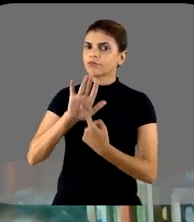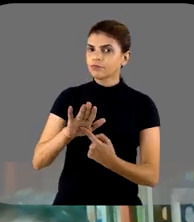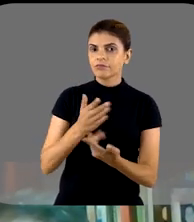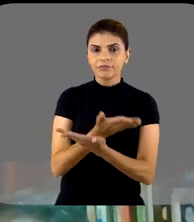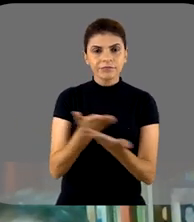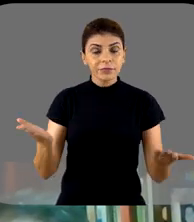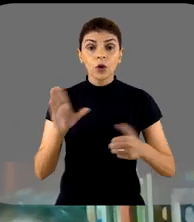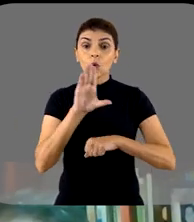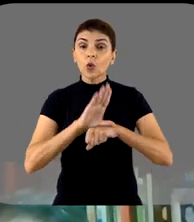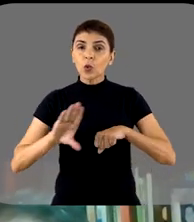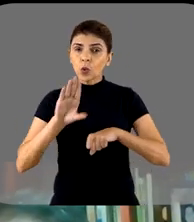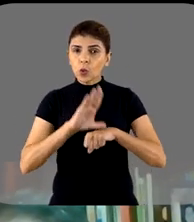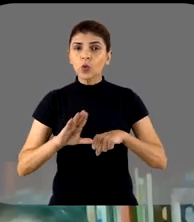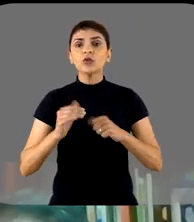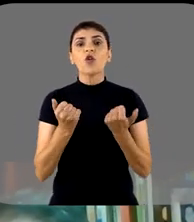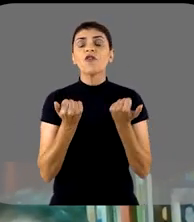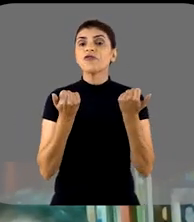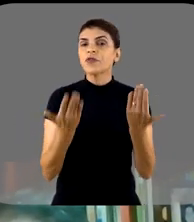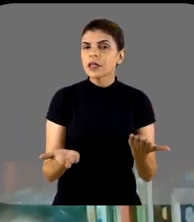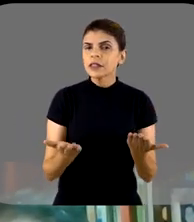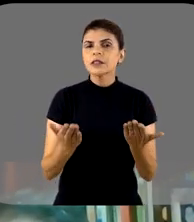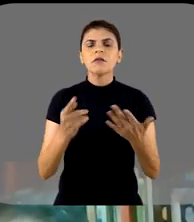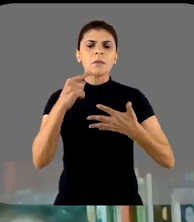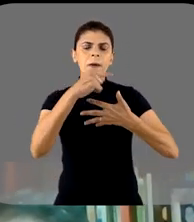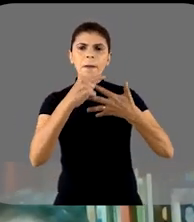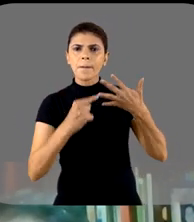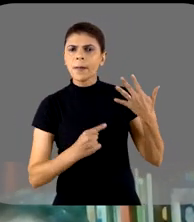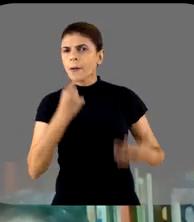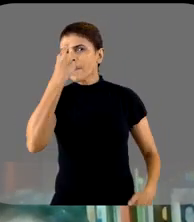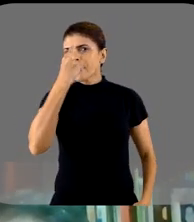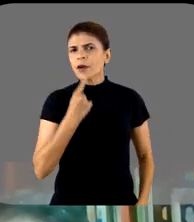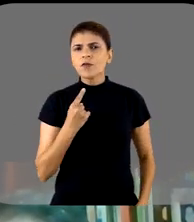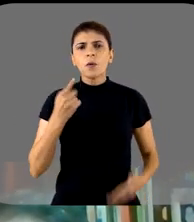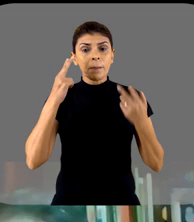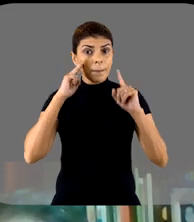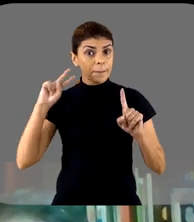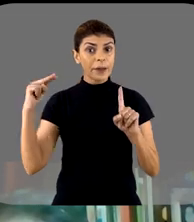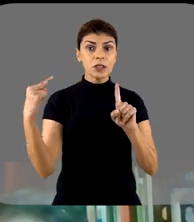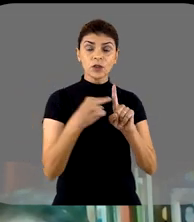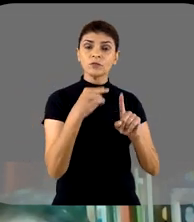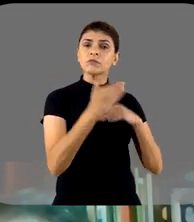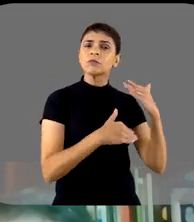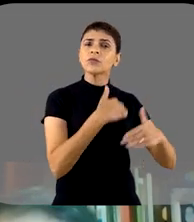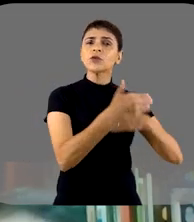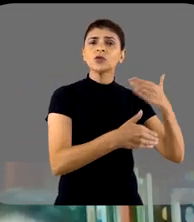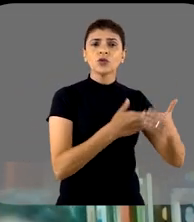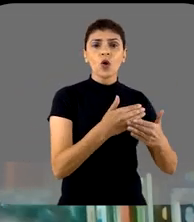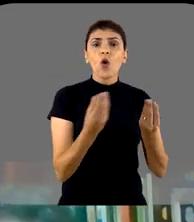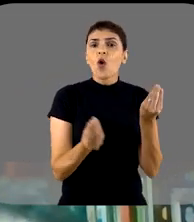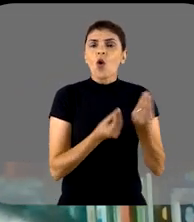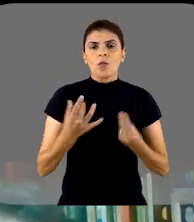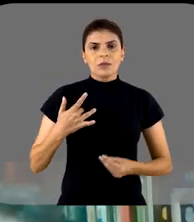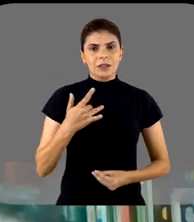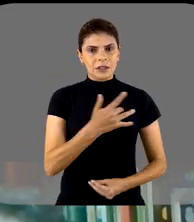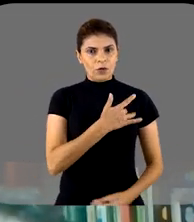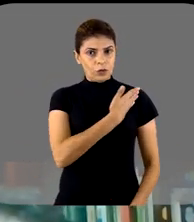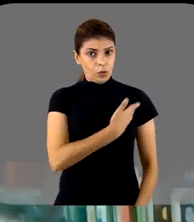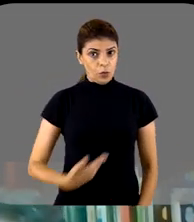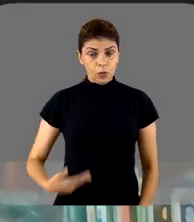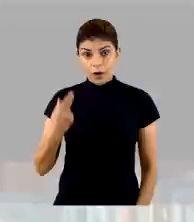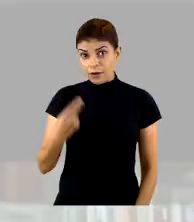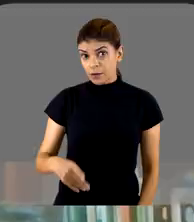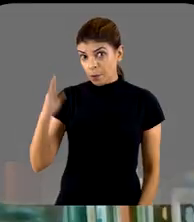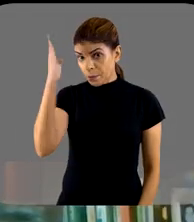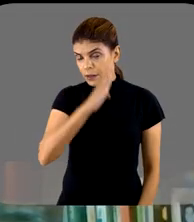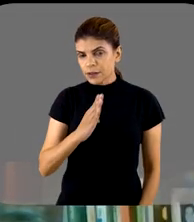Esse curso a gente vai oferecer um perfil, uma ampla perspectiva processual da construção da saúde pública no